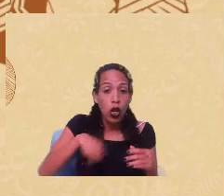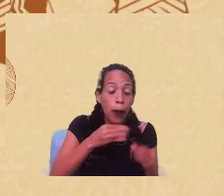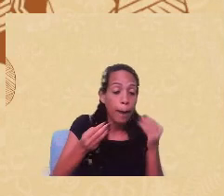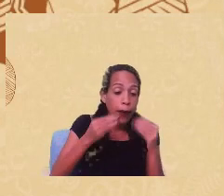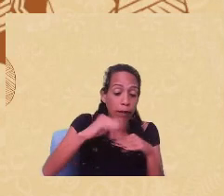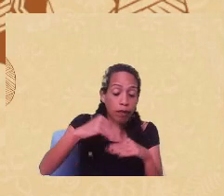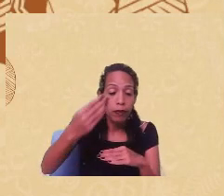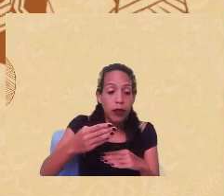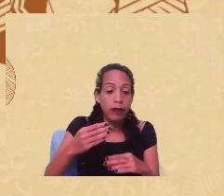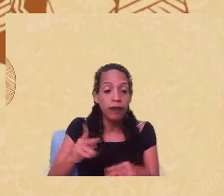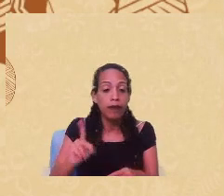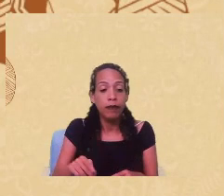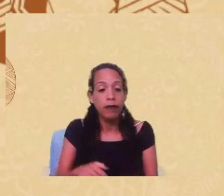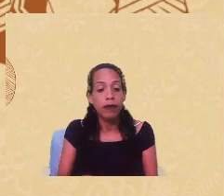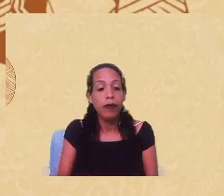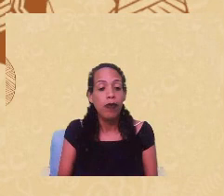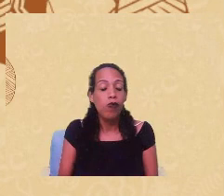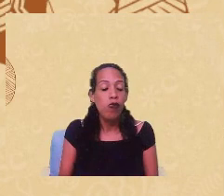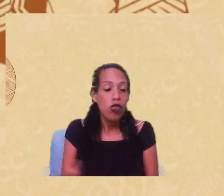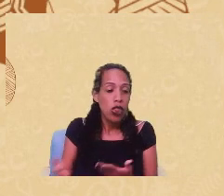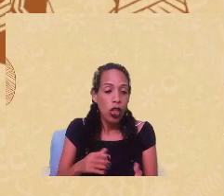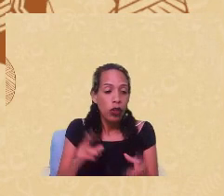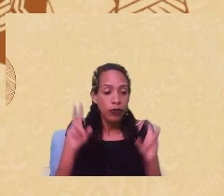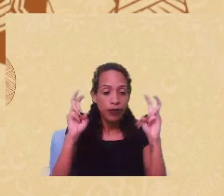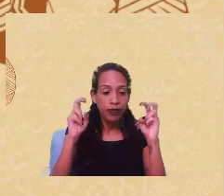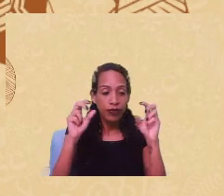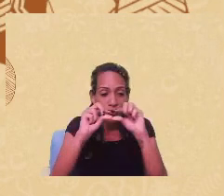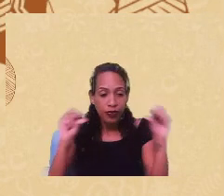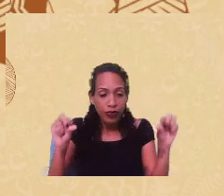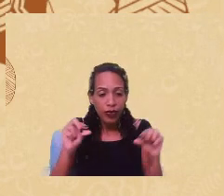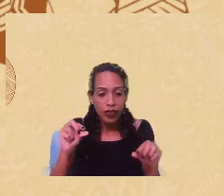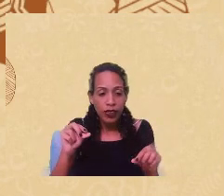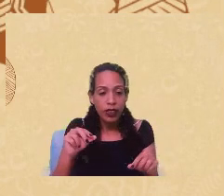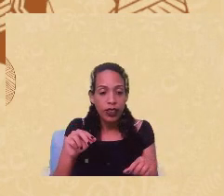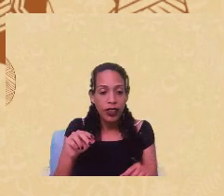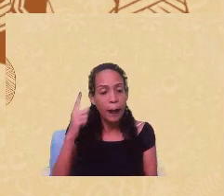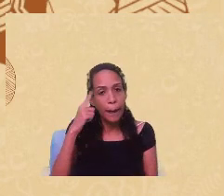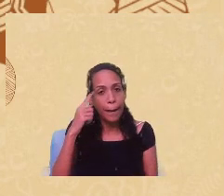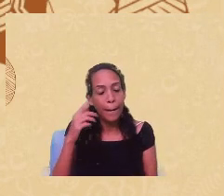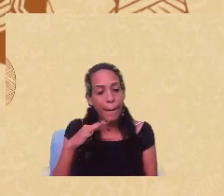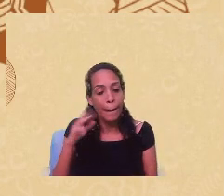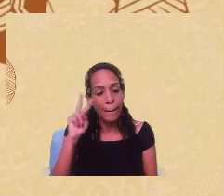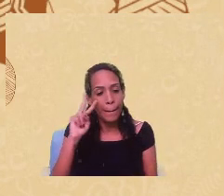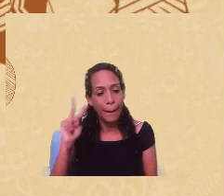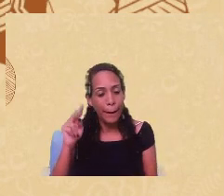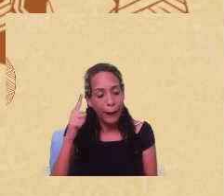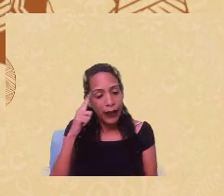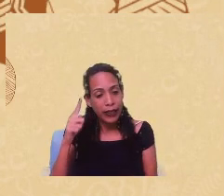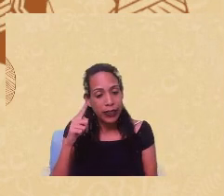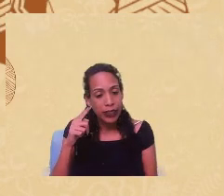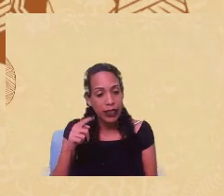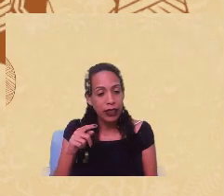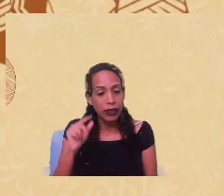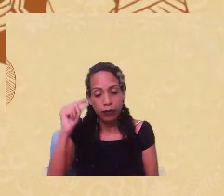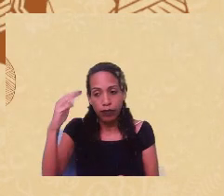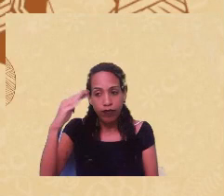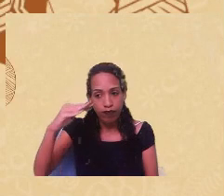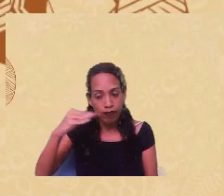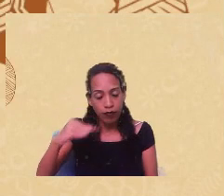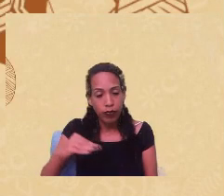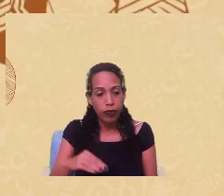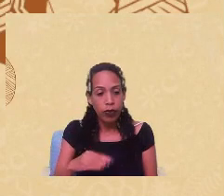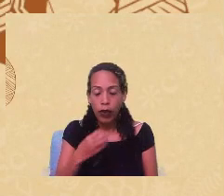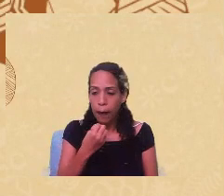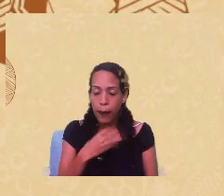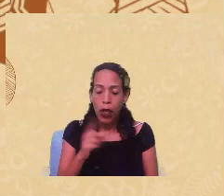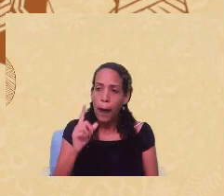demandas. E aí eu trouxe um trechinho que eu acho que é caro para a gente pensar alguns aspectos, né, bem, por que a gente